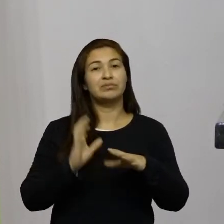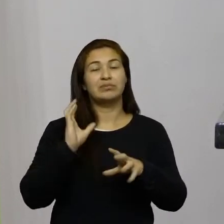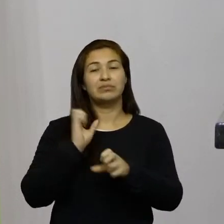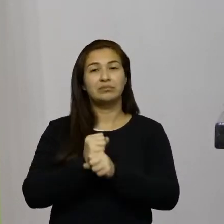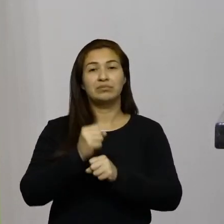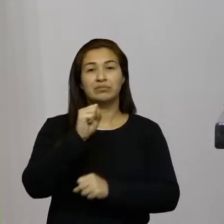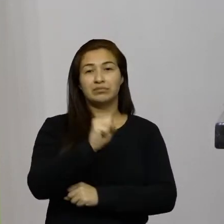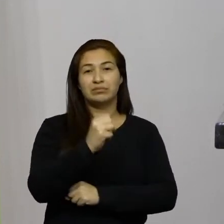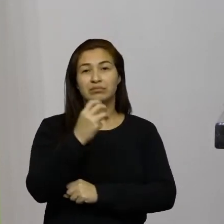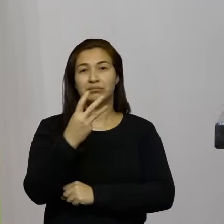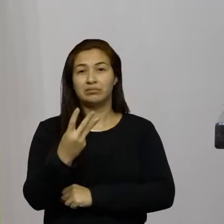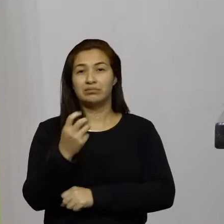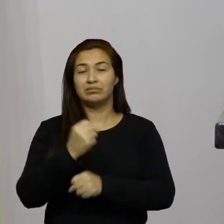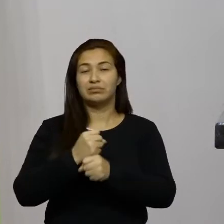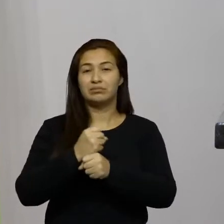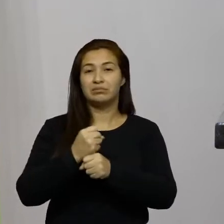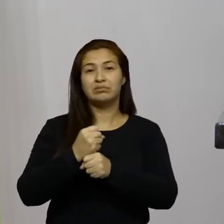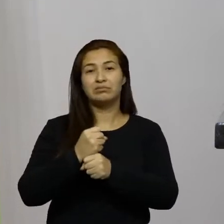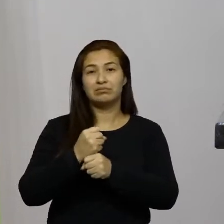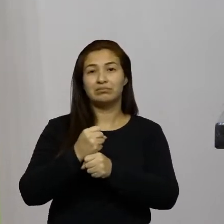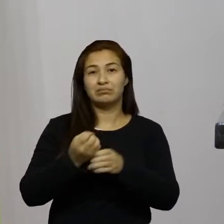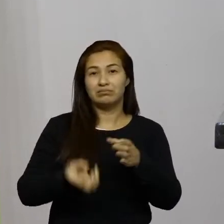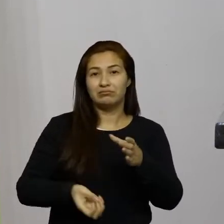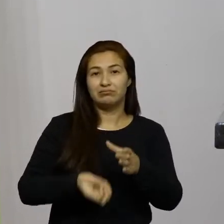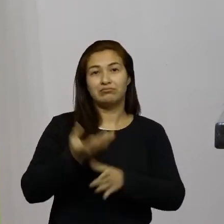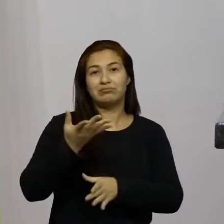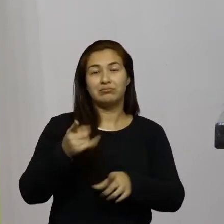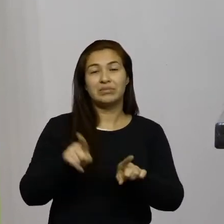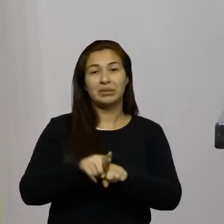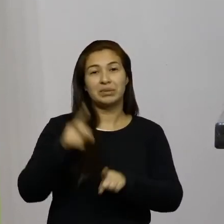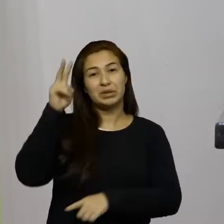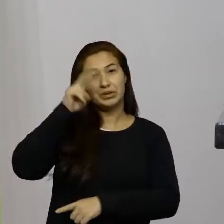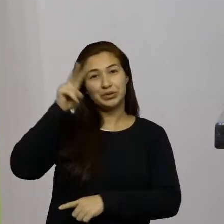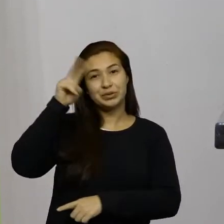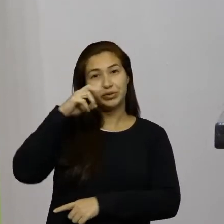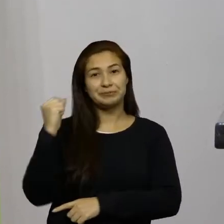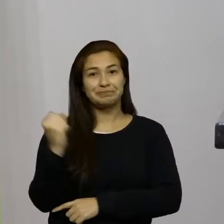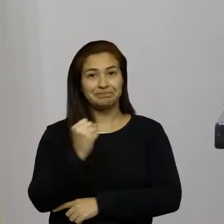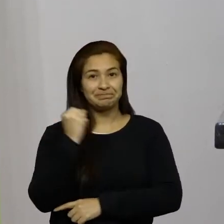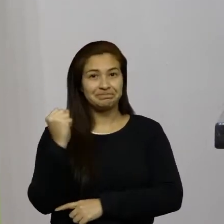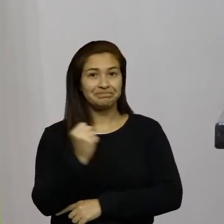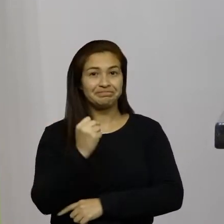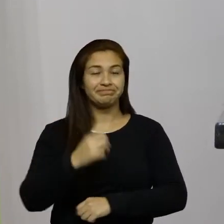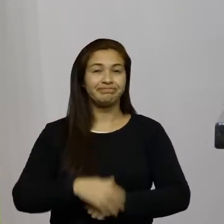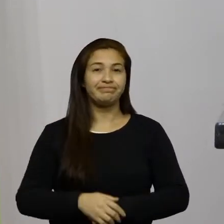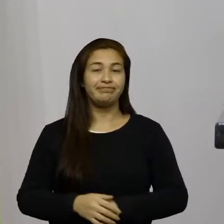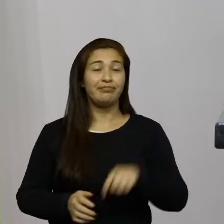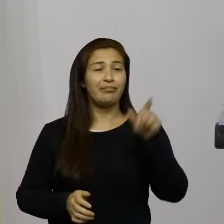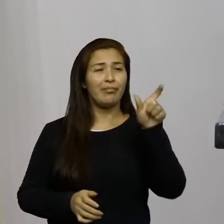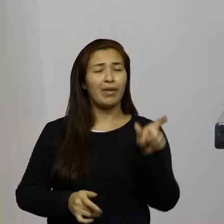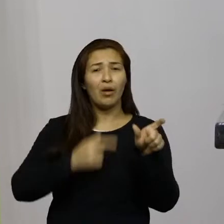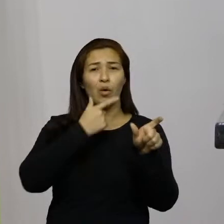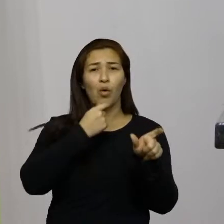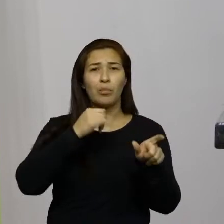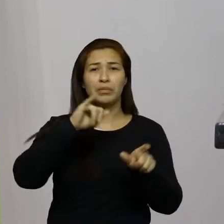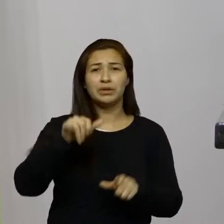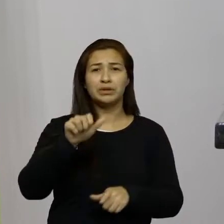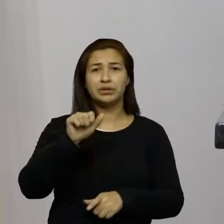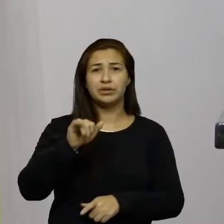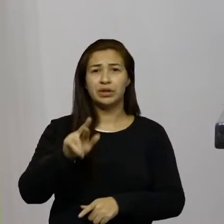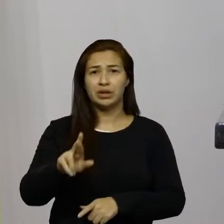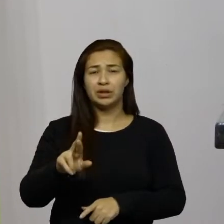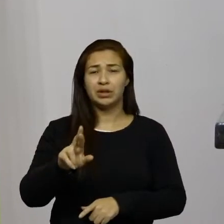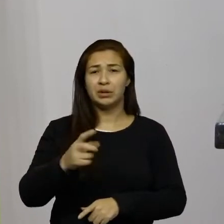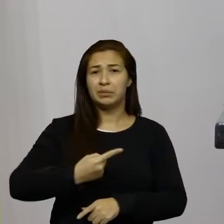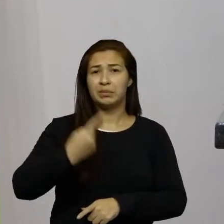anos de fundação e história de sucesso ao seu Jair que no dia primeiro de maio nos